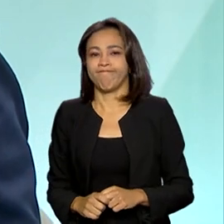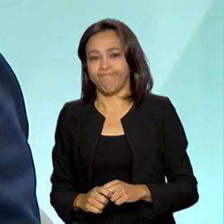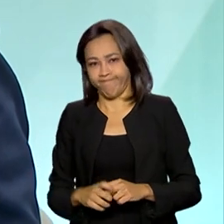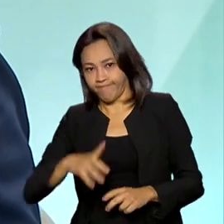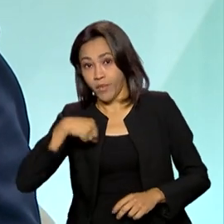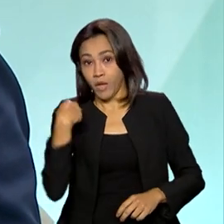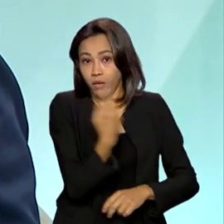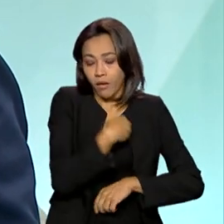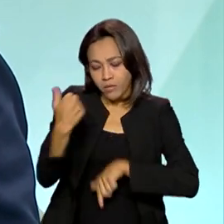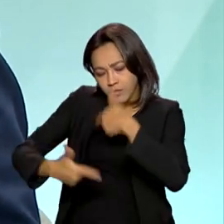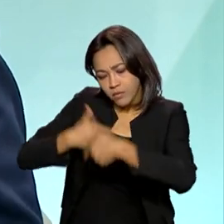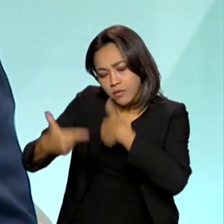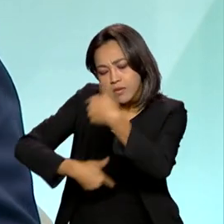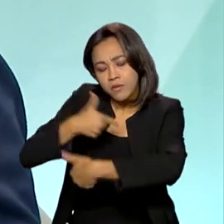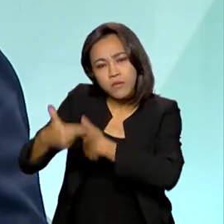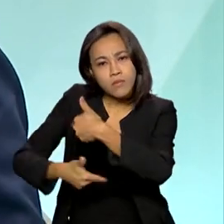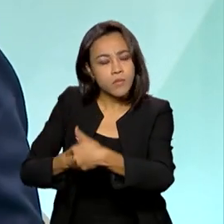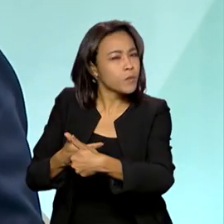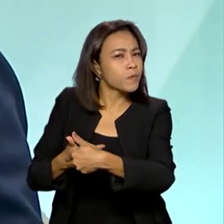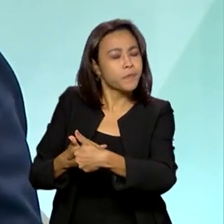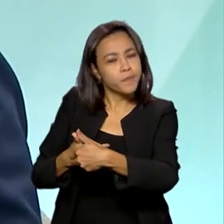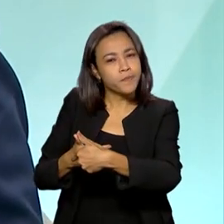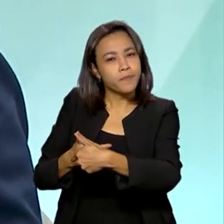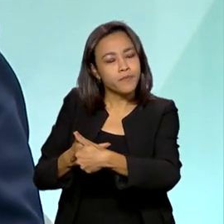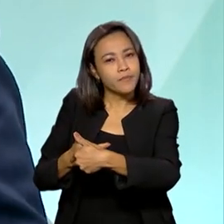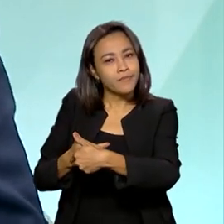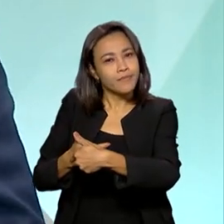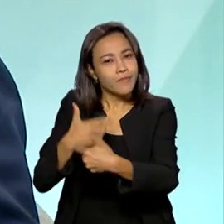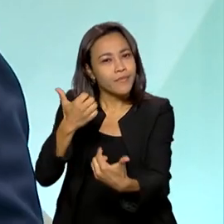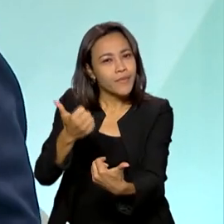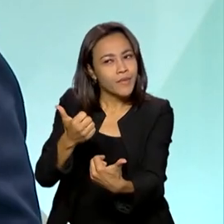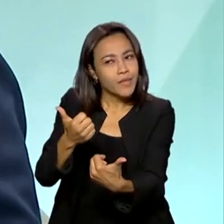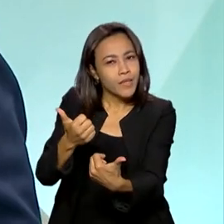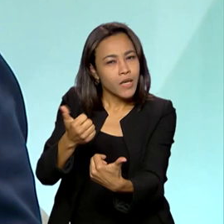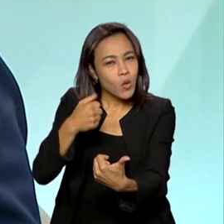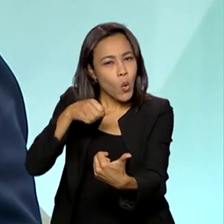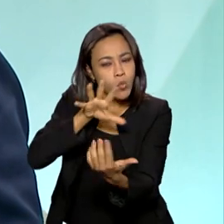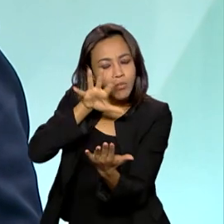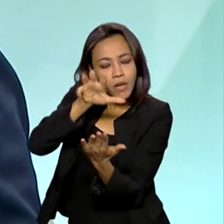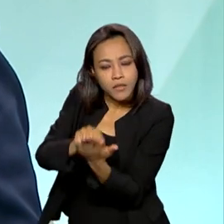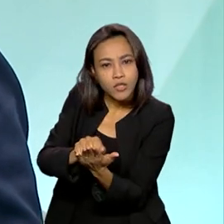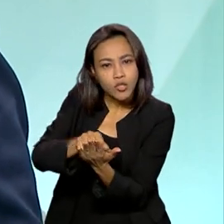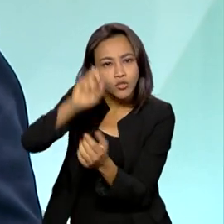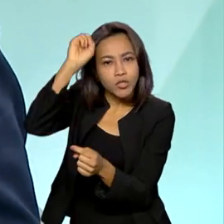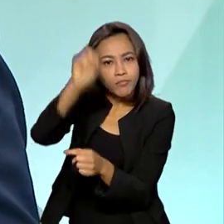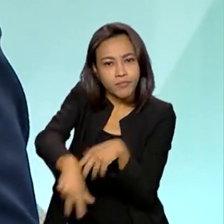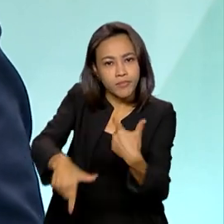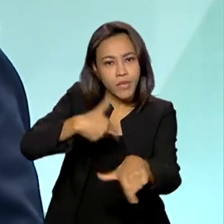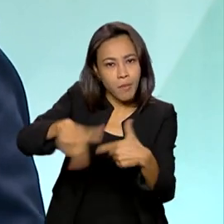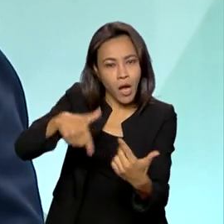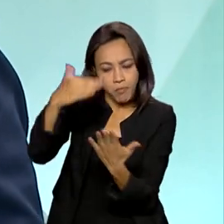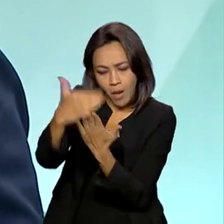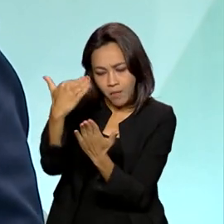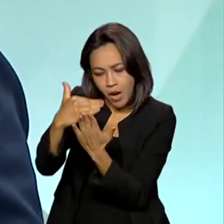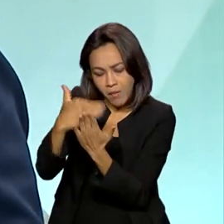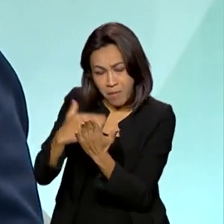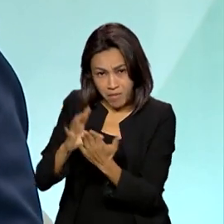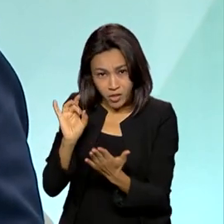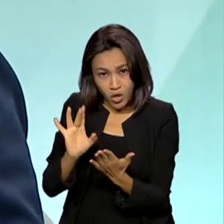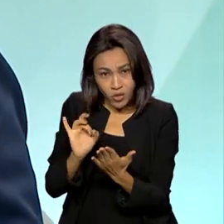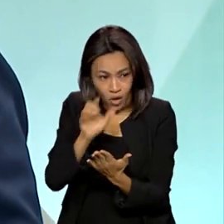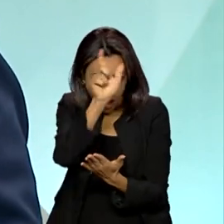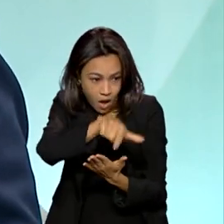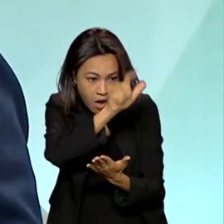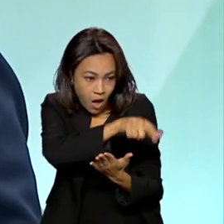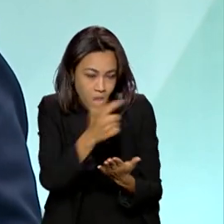nós trabalhamos com os empregados, aqueles com carteira registrada, mas não são só os empregados que